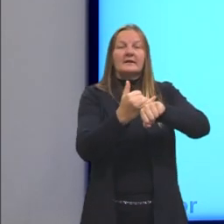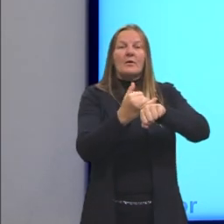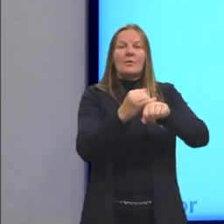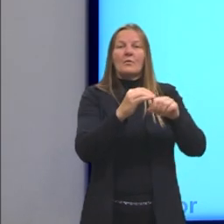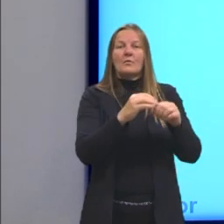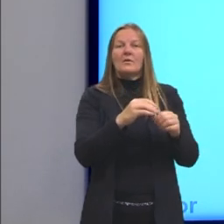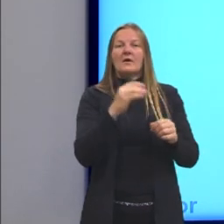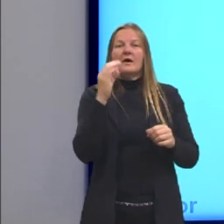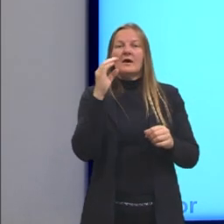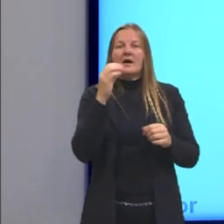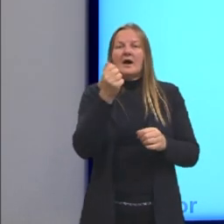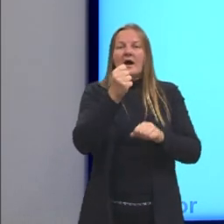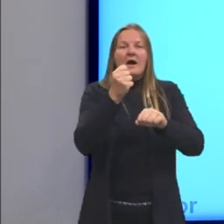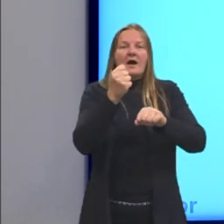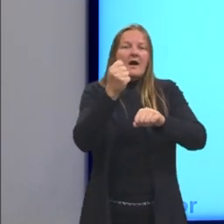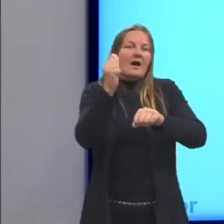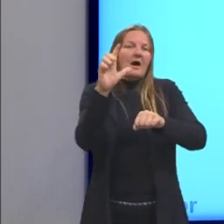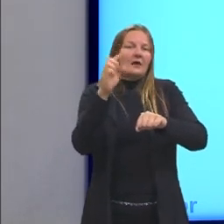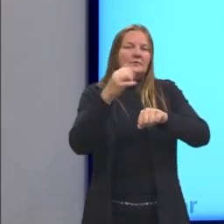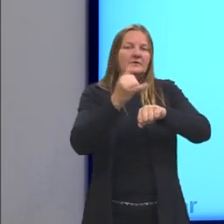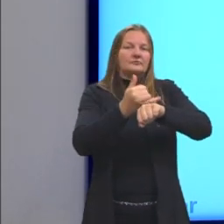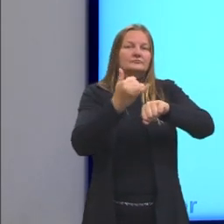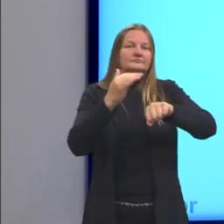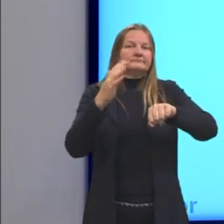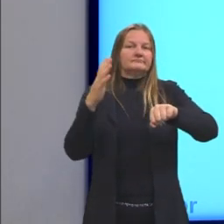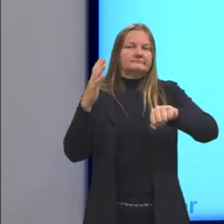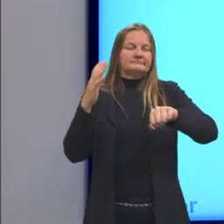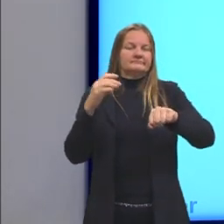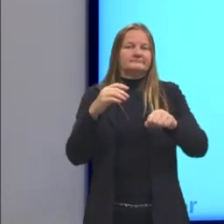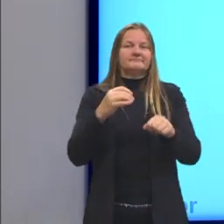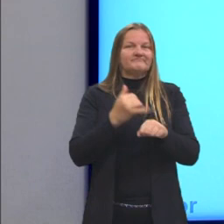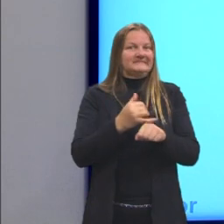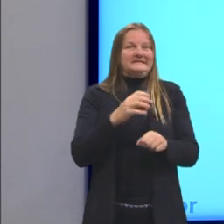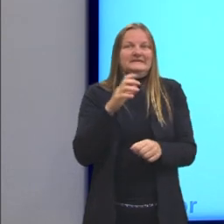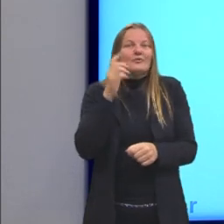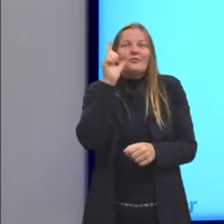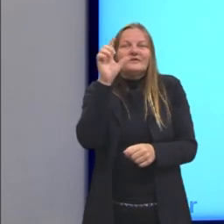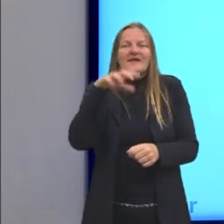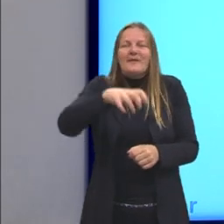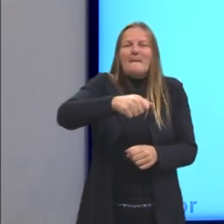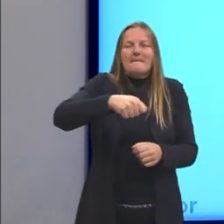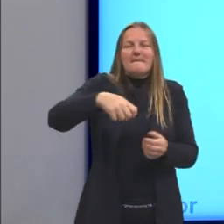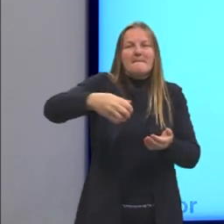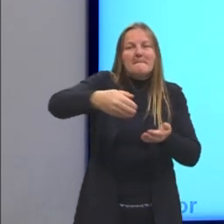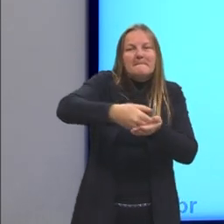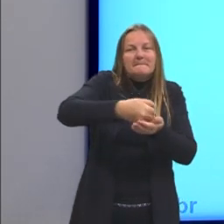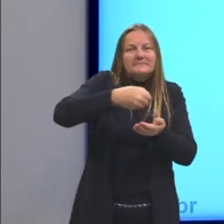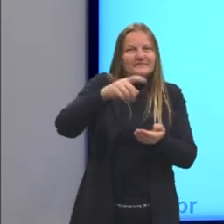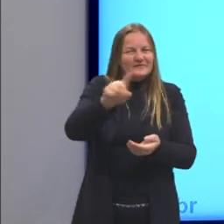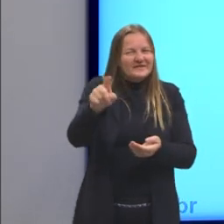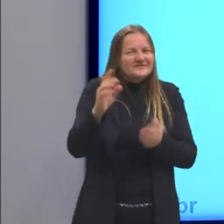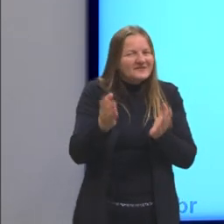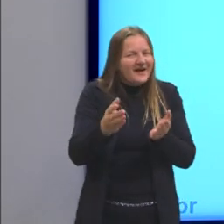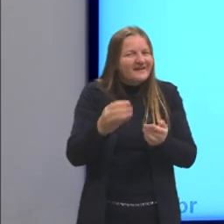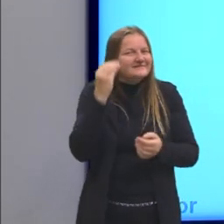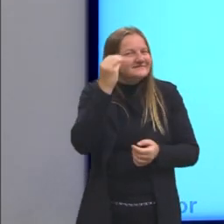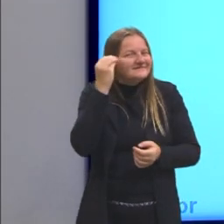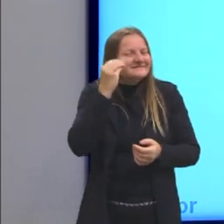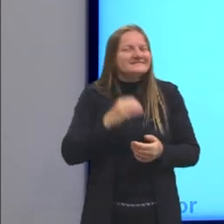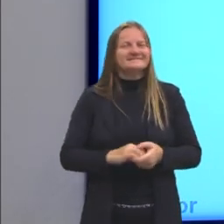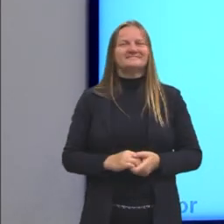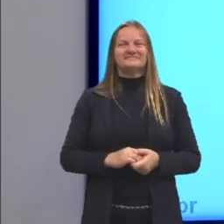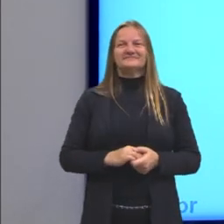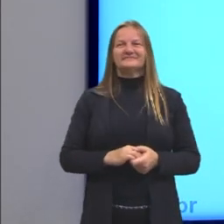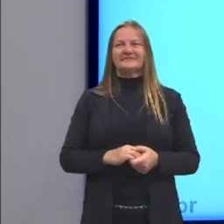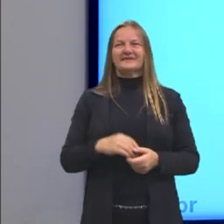de inox, de alumínio, enfim, de algum material metálico, a não consegue pegar. Talvez isso já tenha acontecido com vocês, em casa.